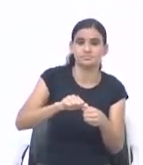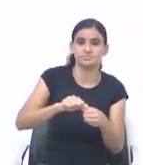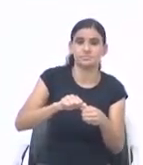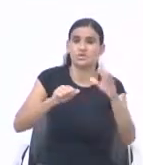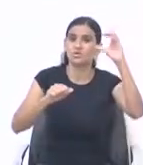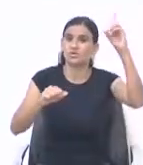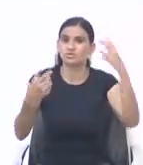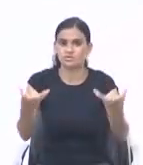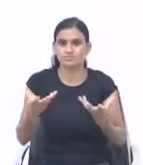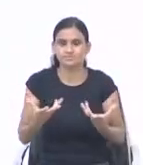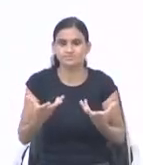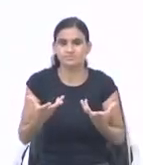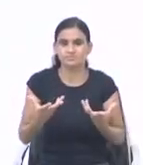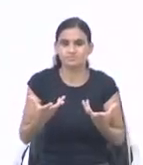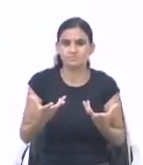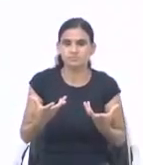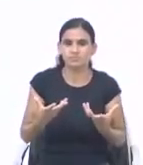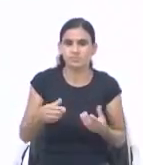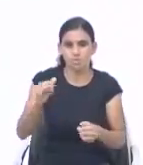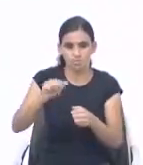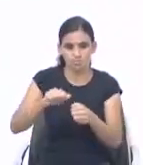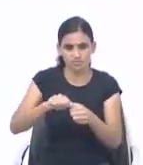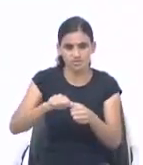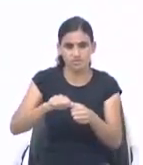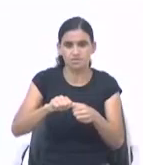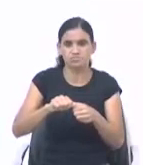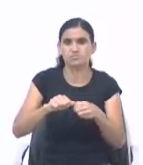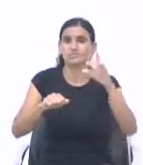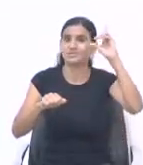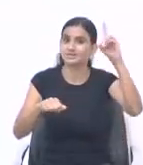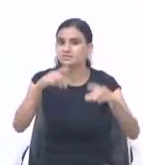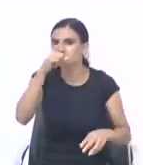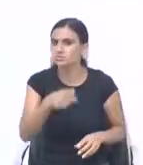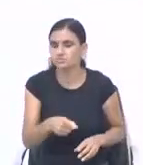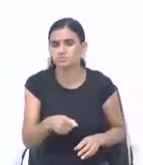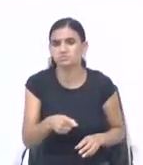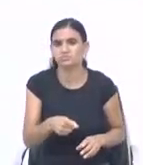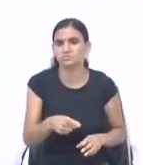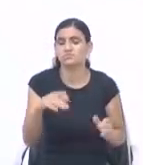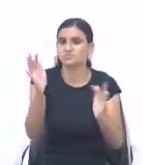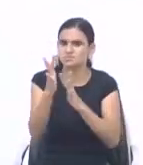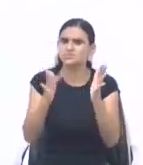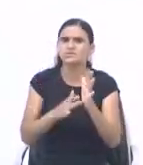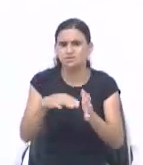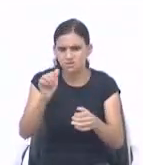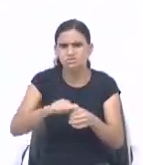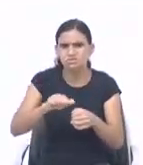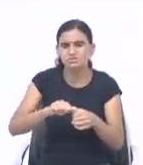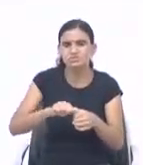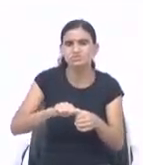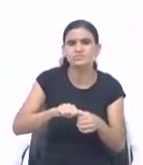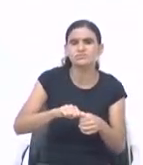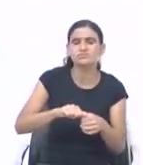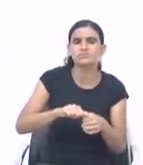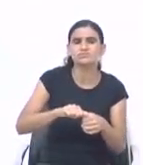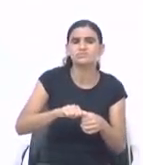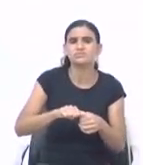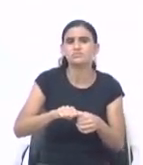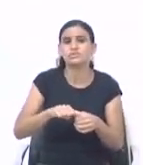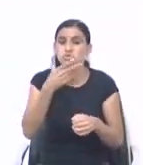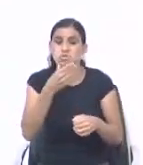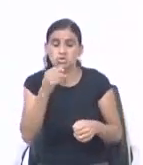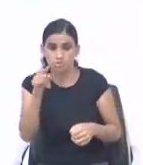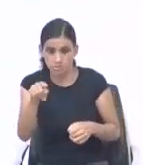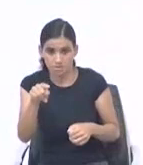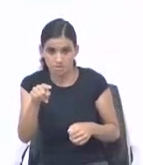quer. Ou seja, cumprir as ordens de Deus. E Jesus cumpriu essa justiça. Jesus cumpriu essa ordem de Deus. Olha só. Cumprir a sua justiça diante dos homens.